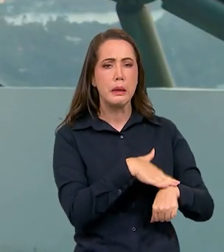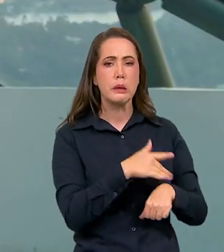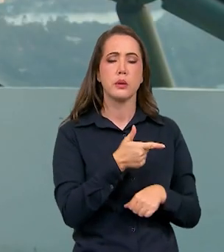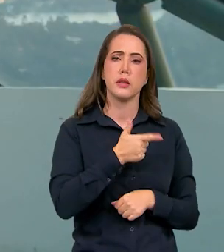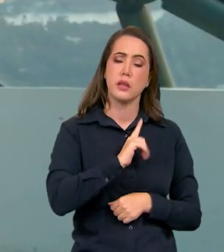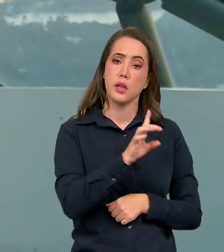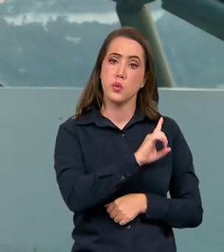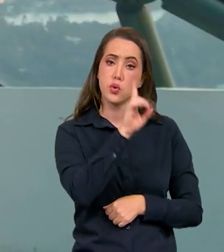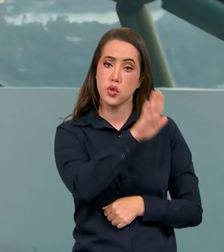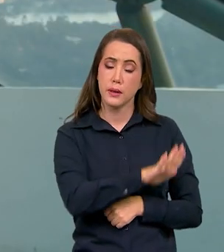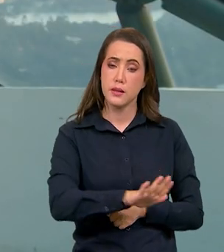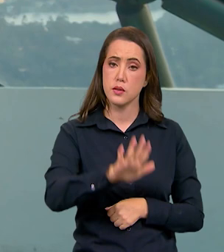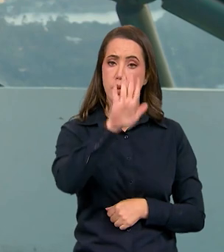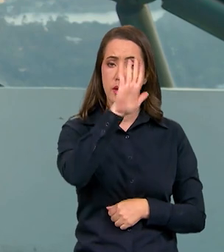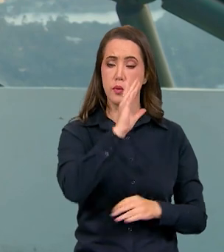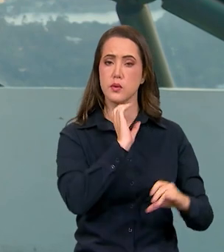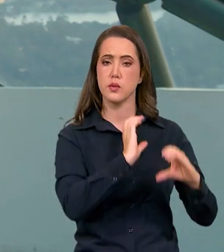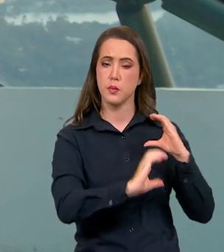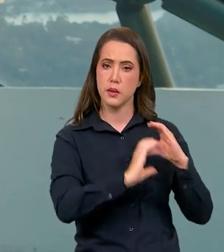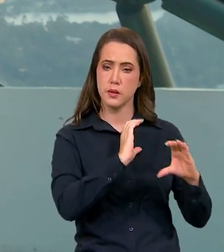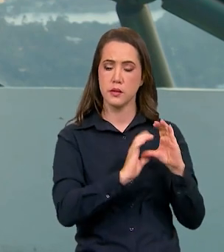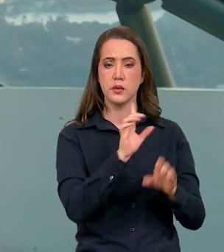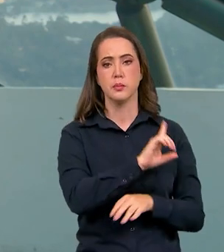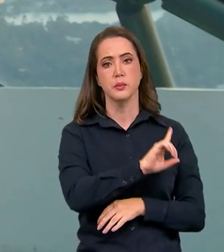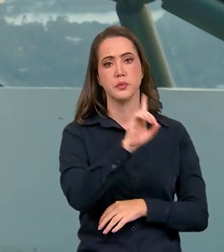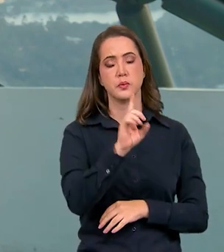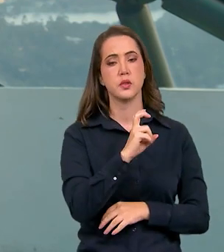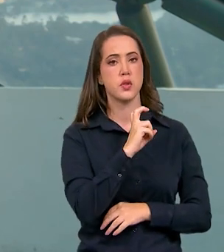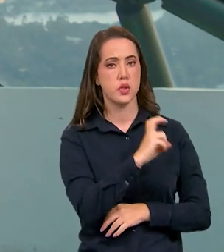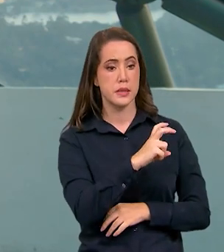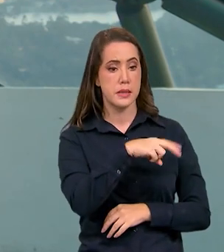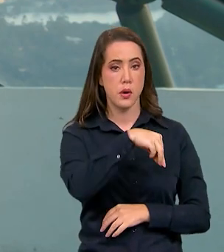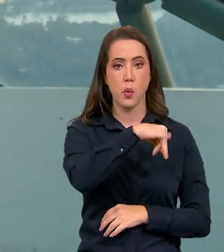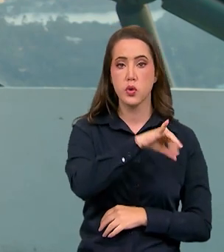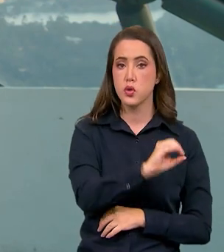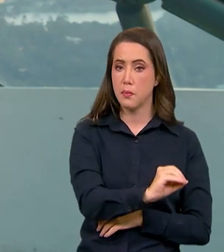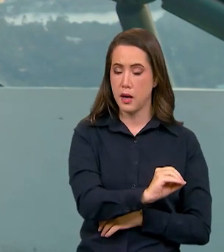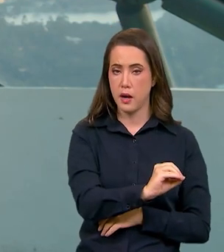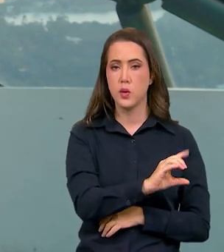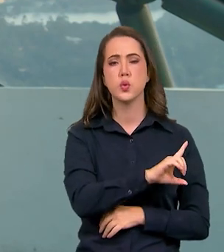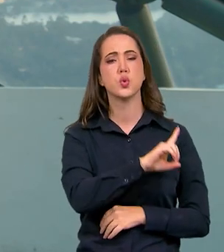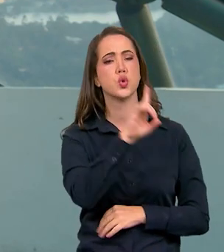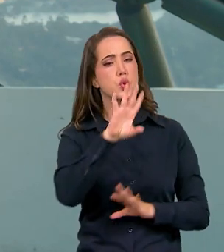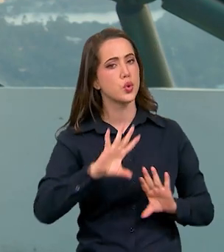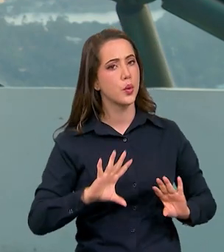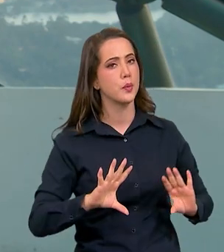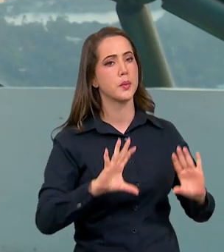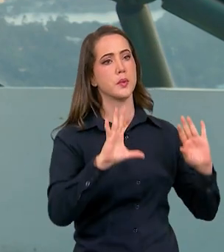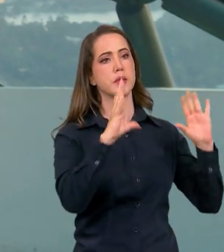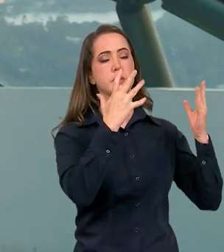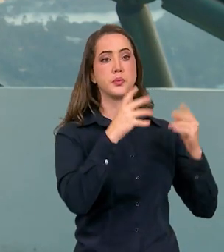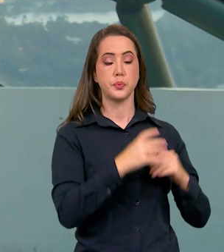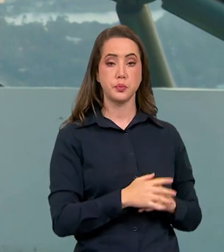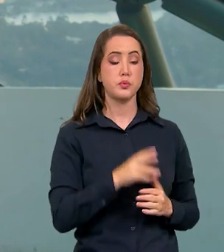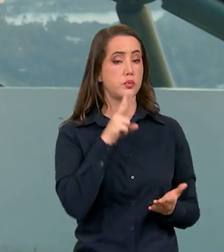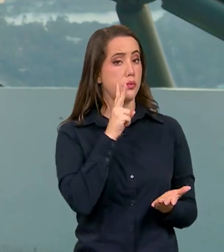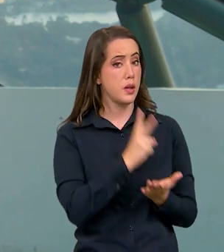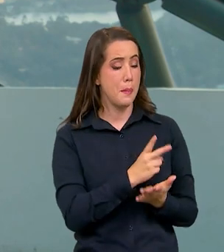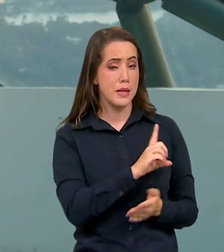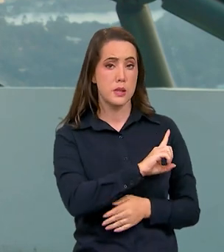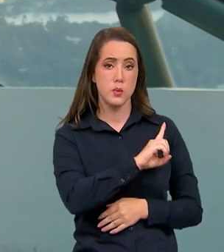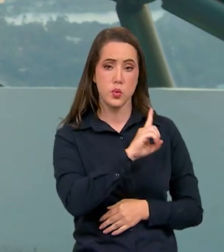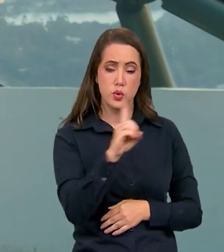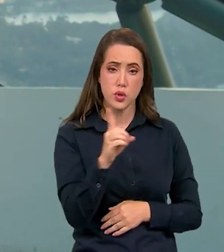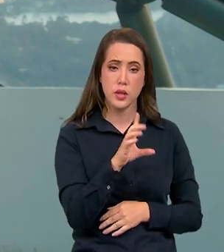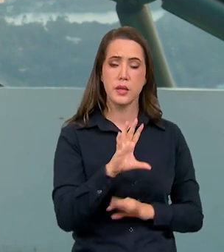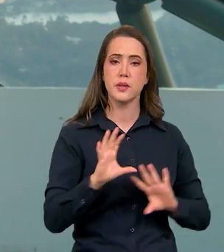tivemos o Dia Nacional das Comunicações no dia 5 de maio, um dia comemorativo, né? Mesmo